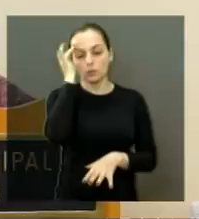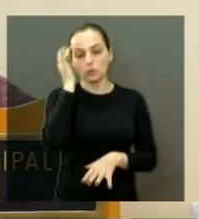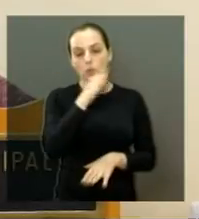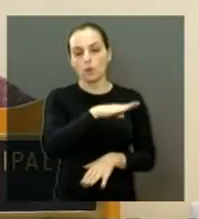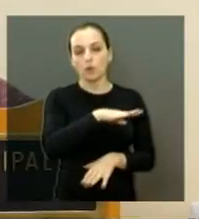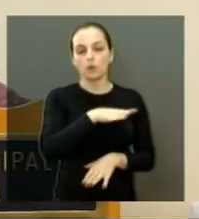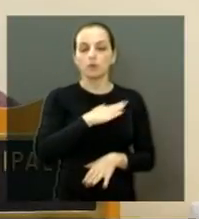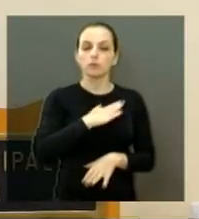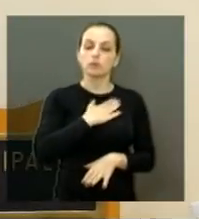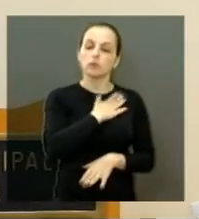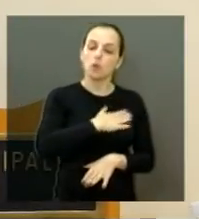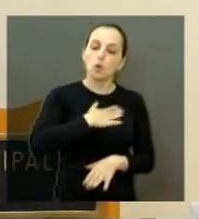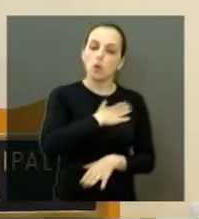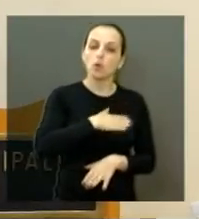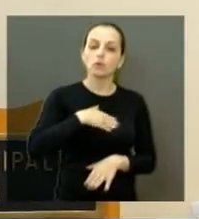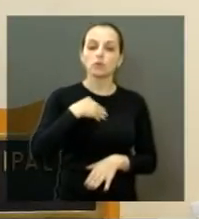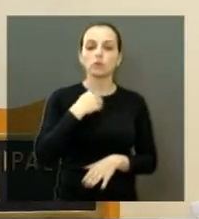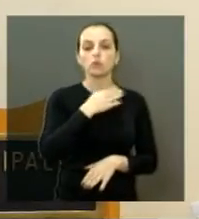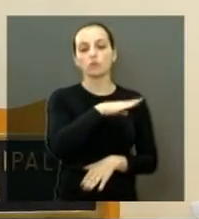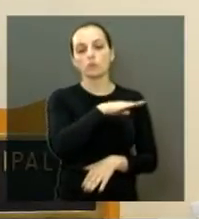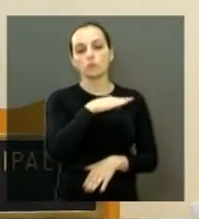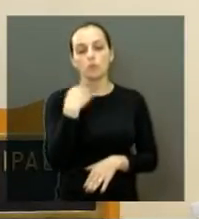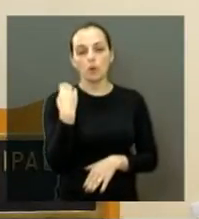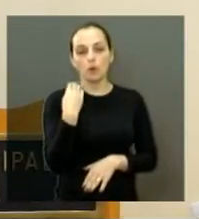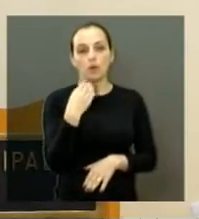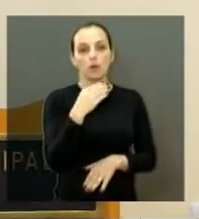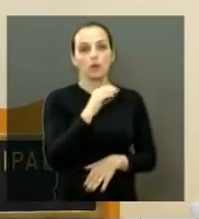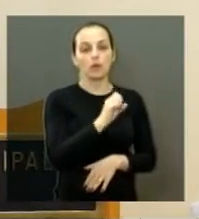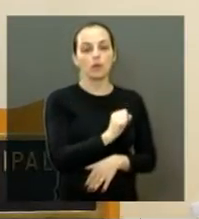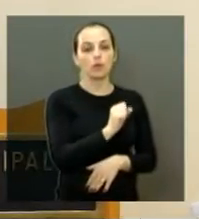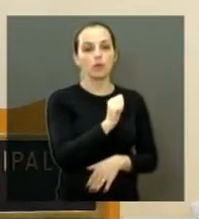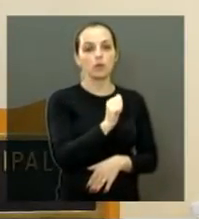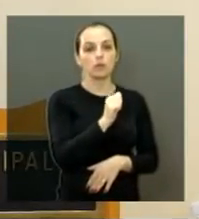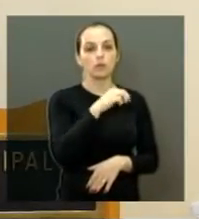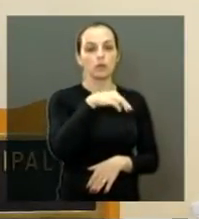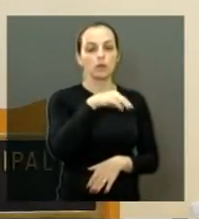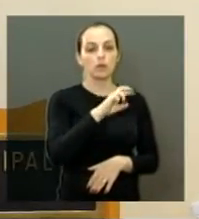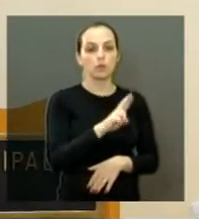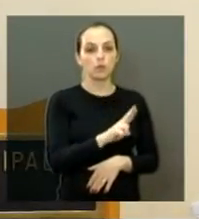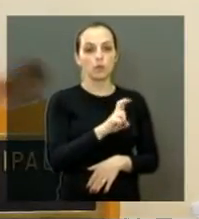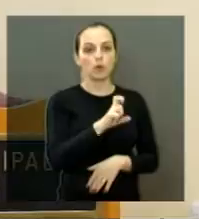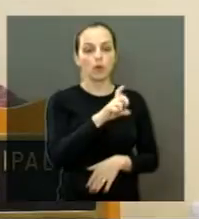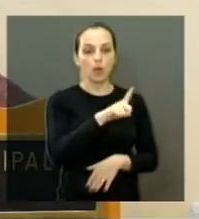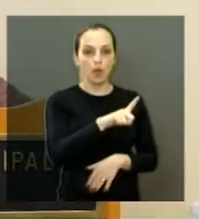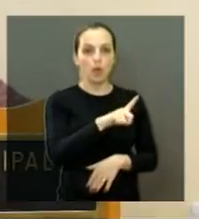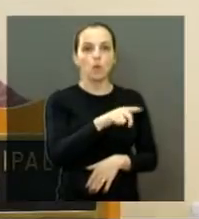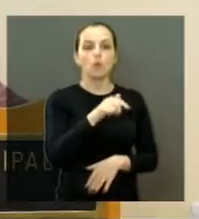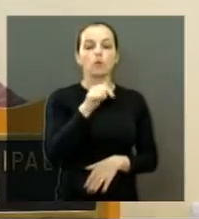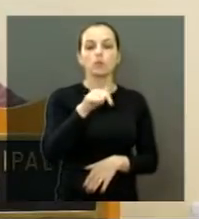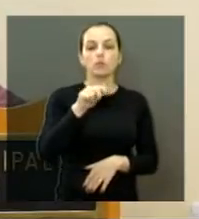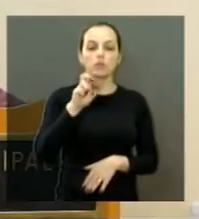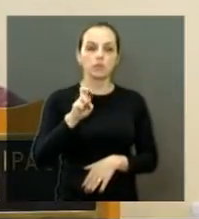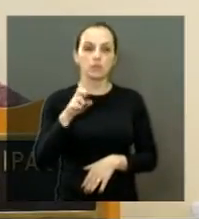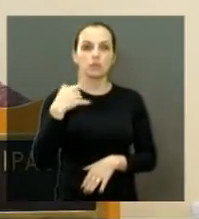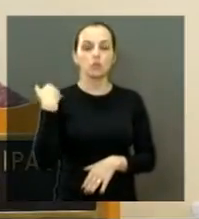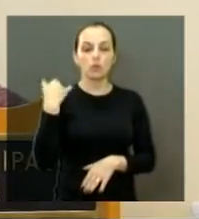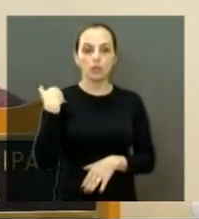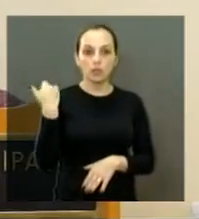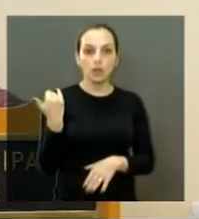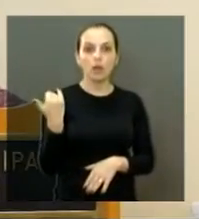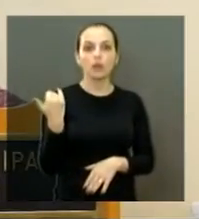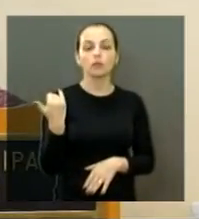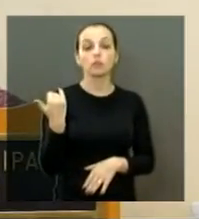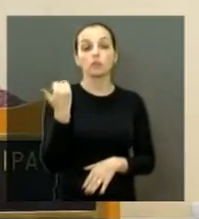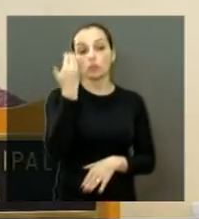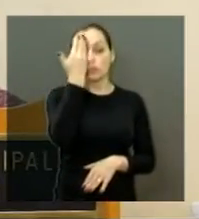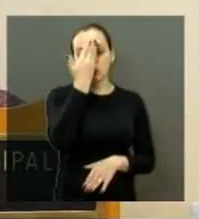Brasil Bueno, que faleceu hoje, aos 75 anos de idade. Muitos já falaram sobre ele, visto